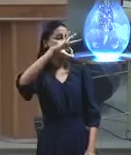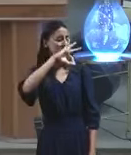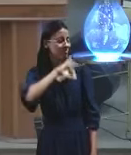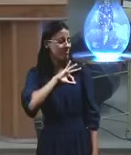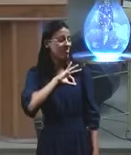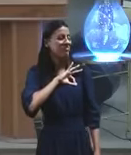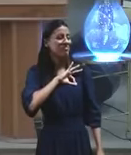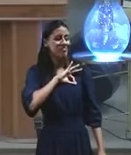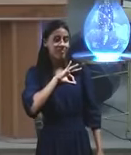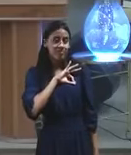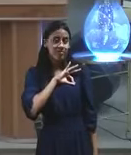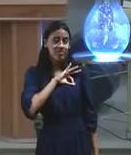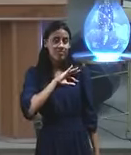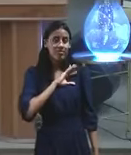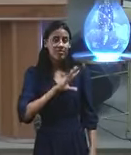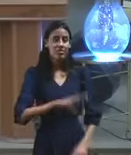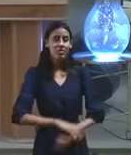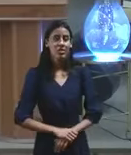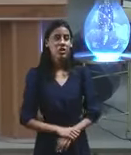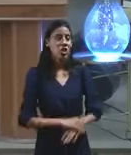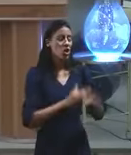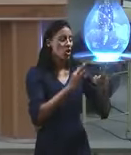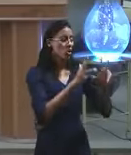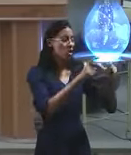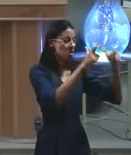a casa do diabo acabou.